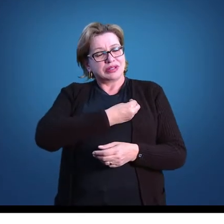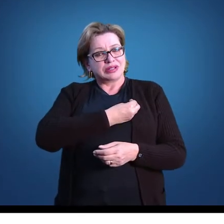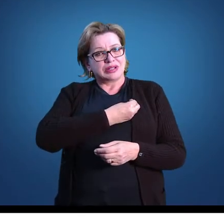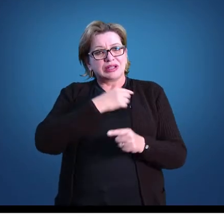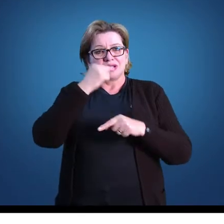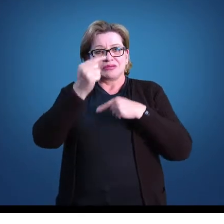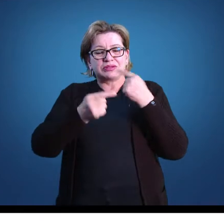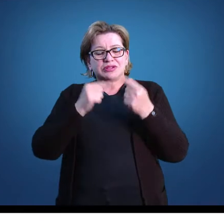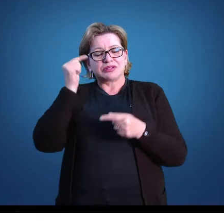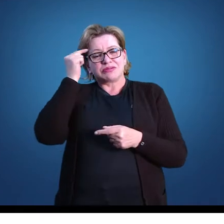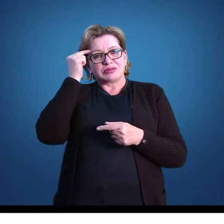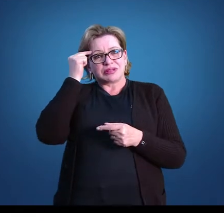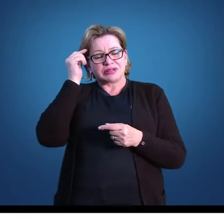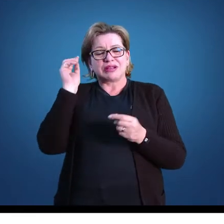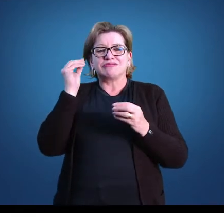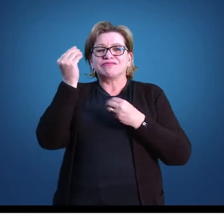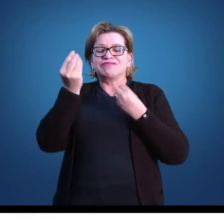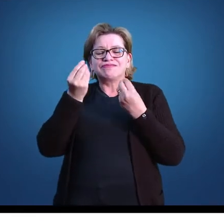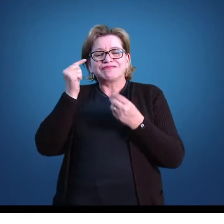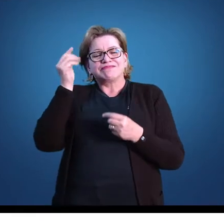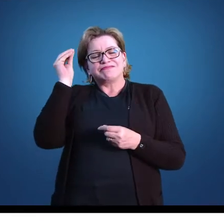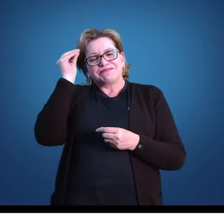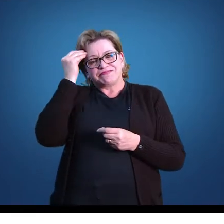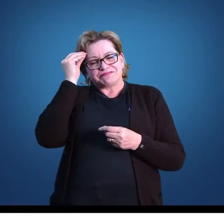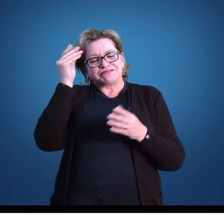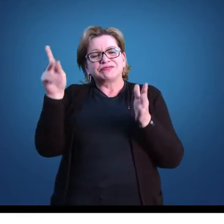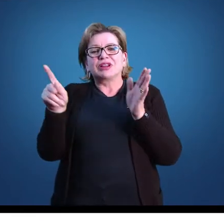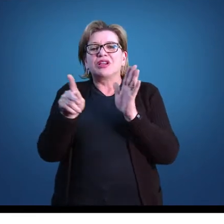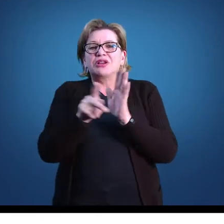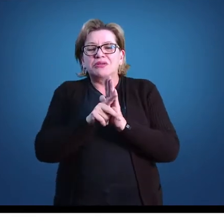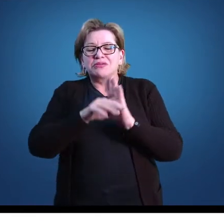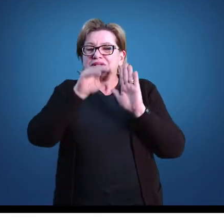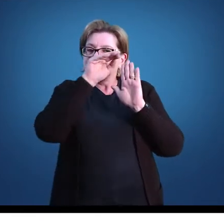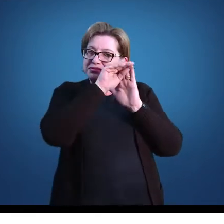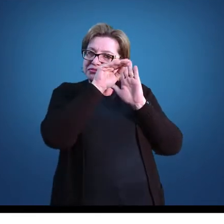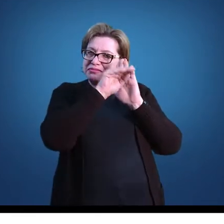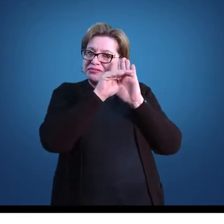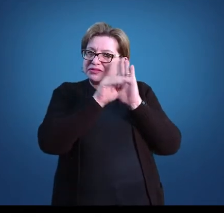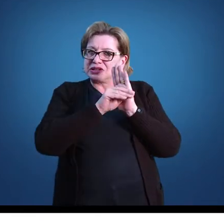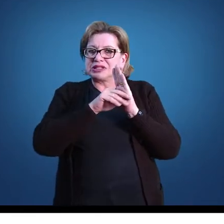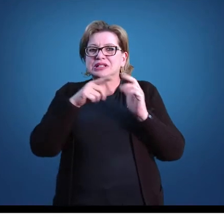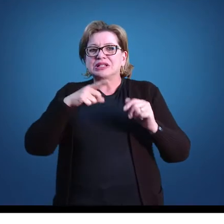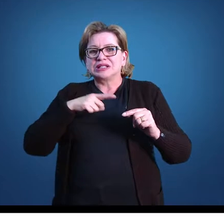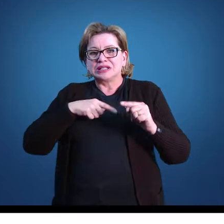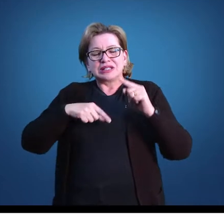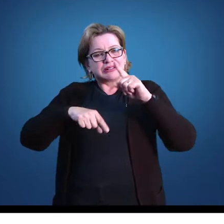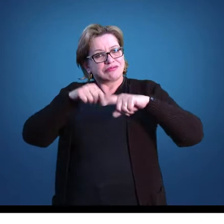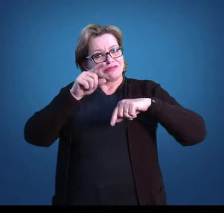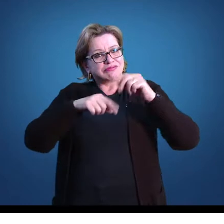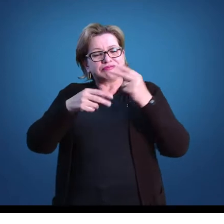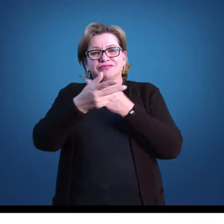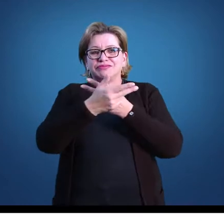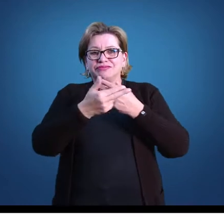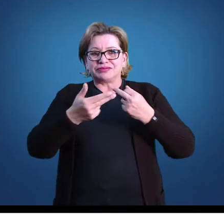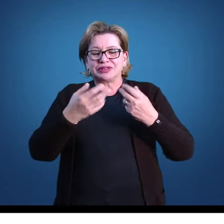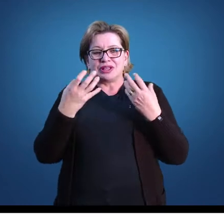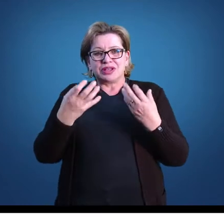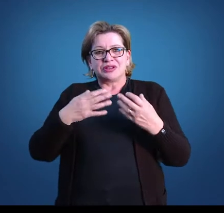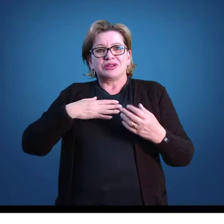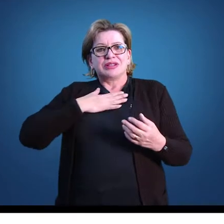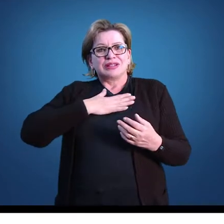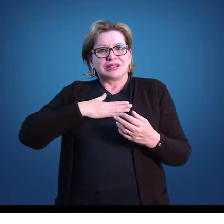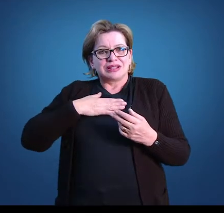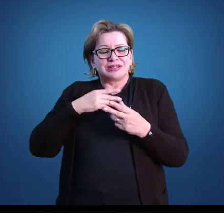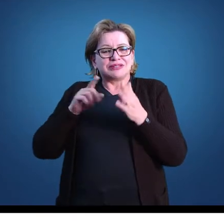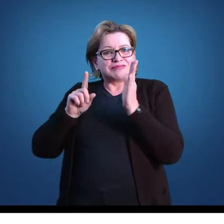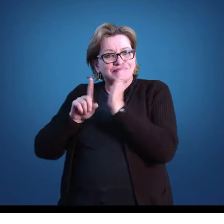concepções a respeito do planejamento, e também dessas concepções que estão nesses documentos norteadores, eu gostaria da contribuição